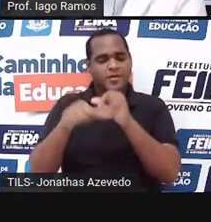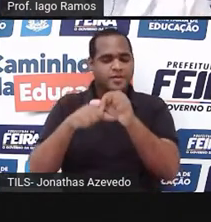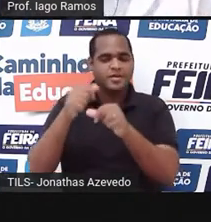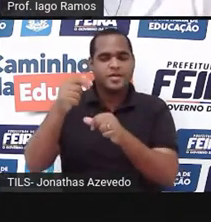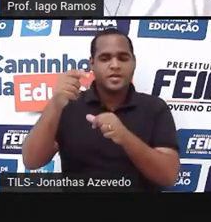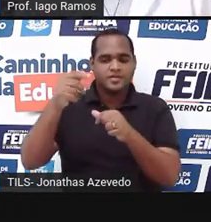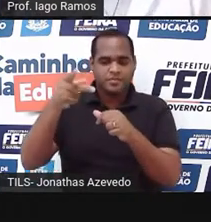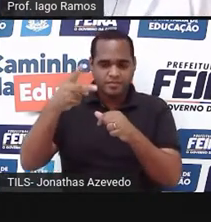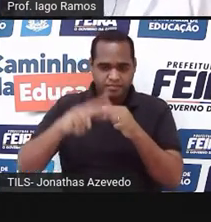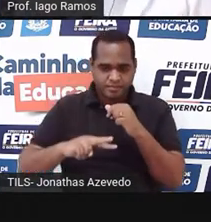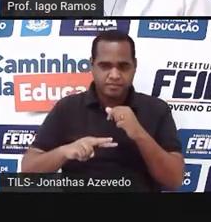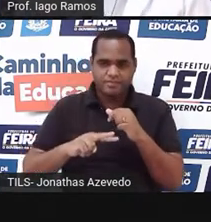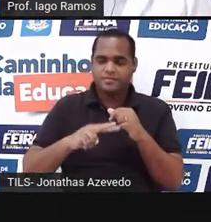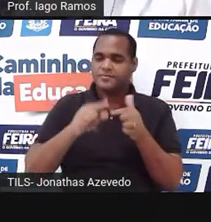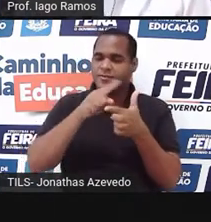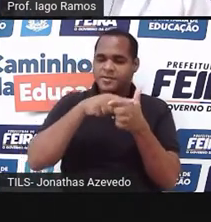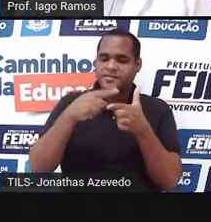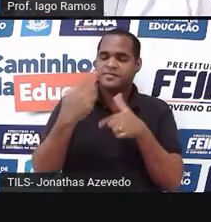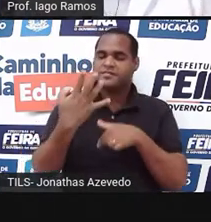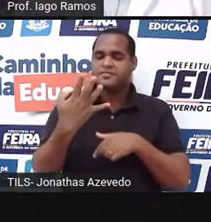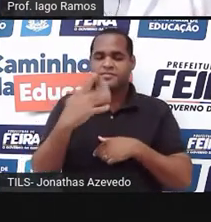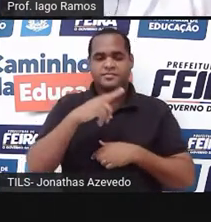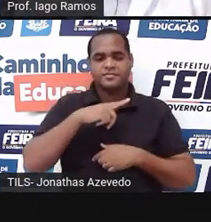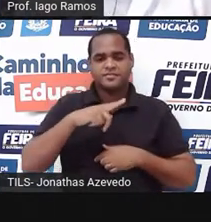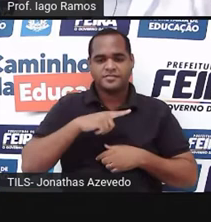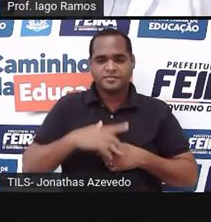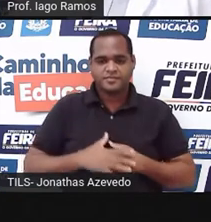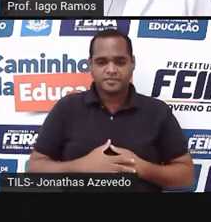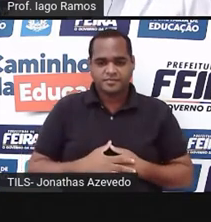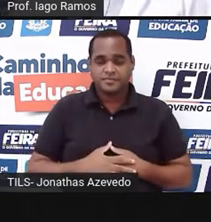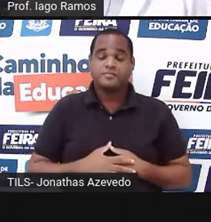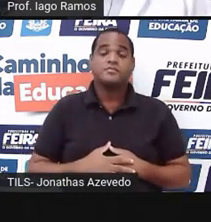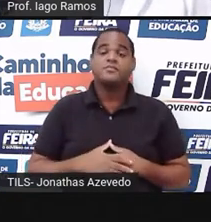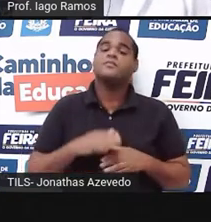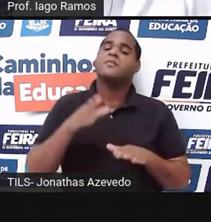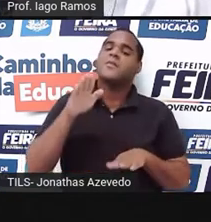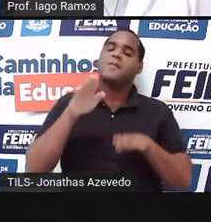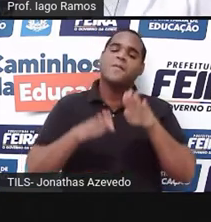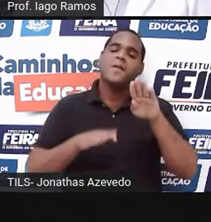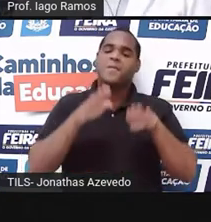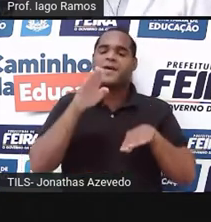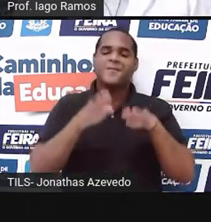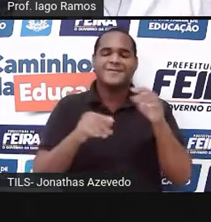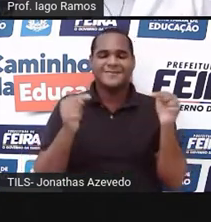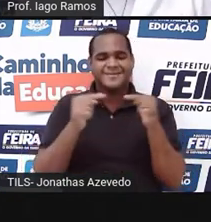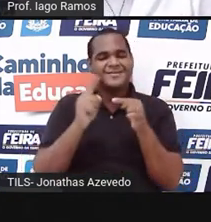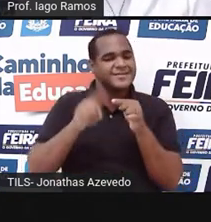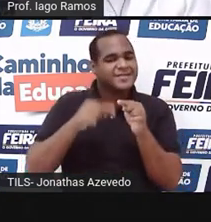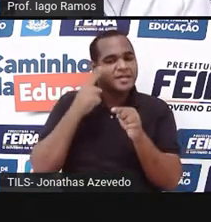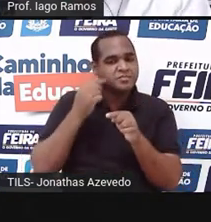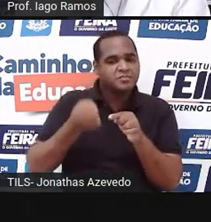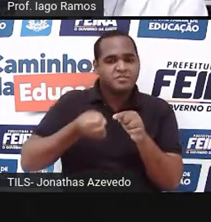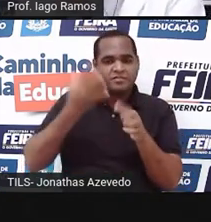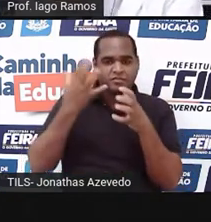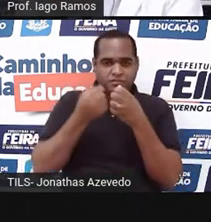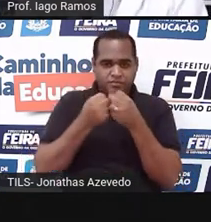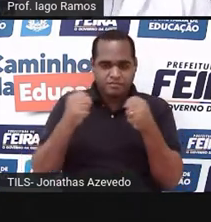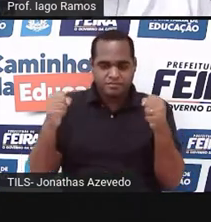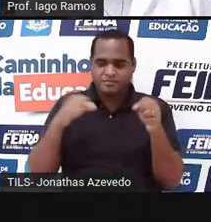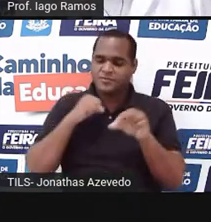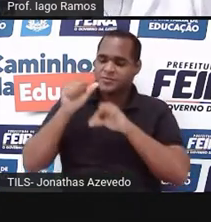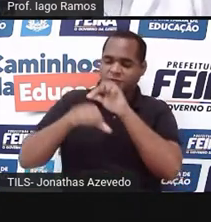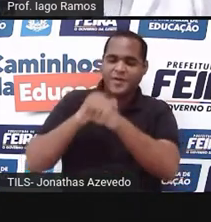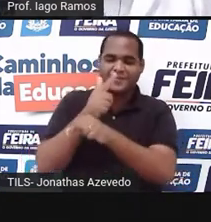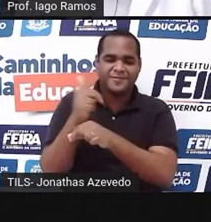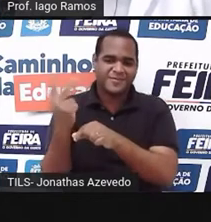dividindo por 4. Então, também são proporcionais, só que essas grandezas são grandezas inversamente